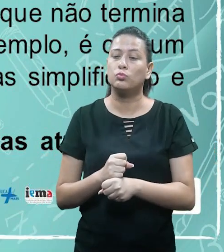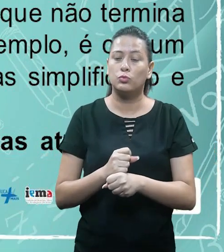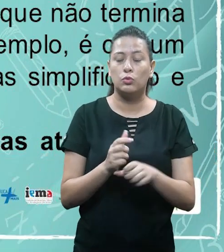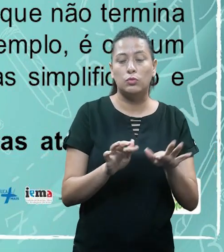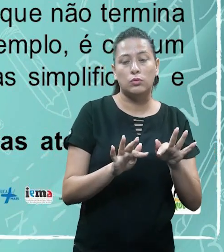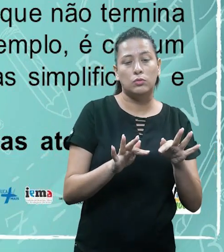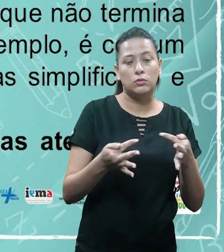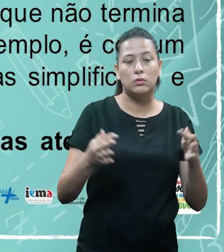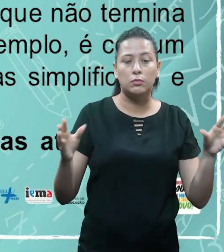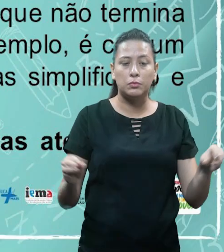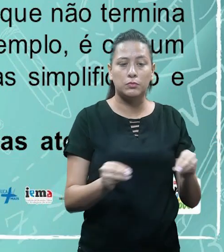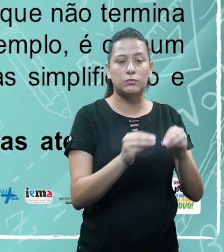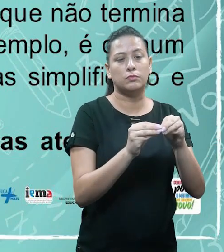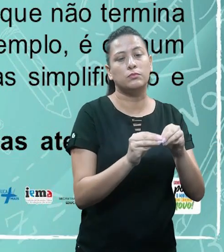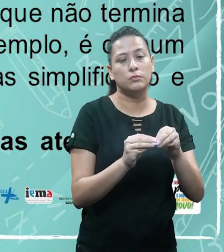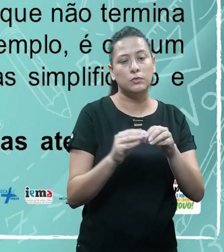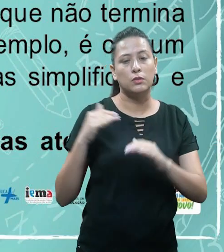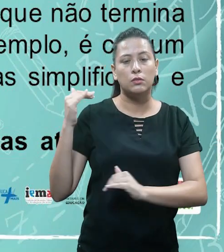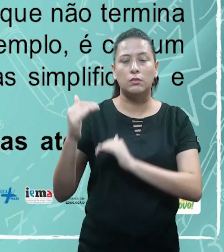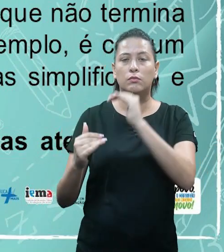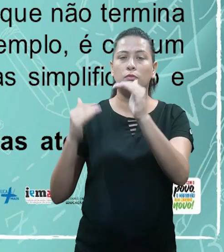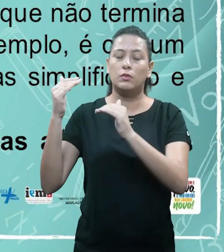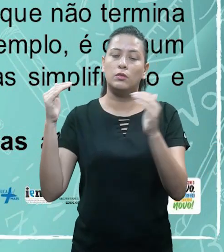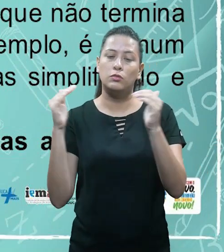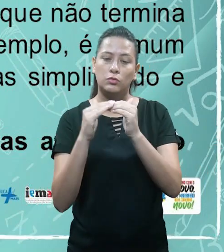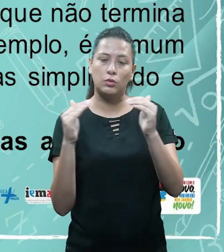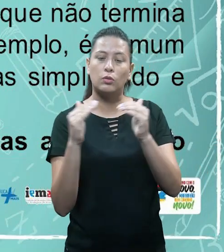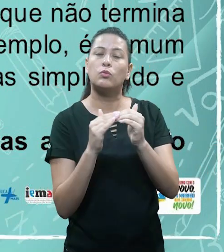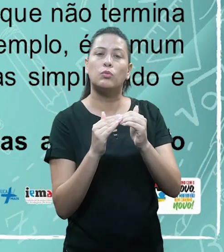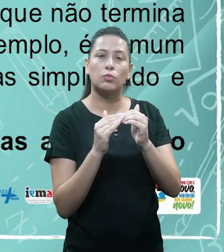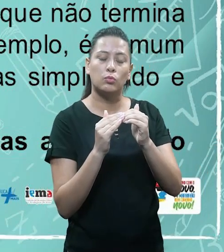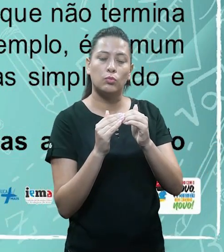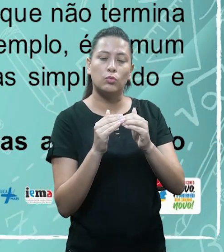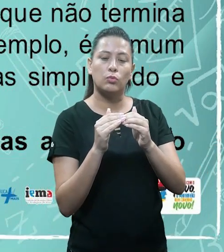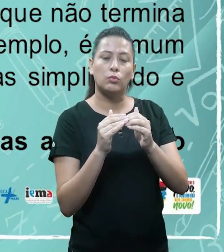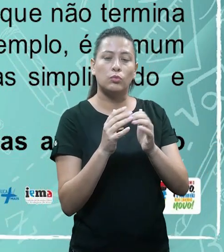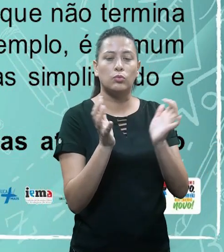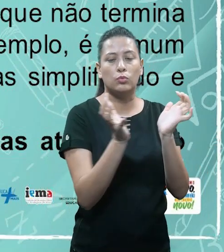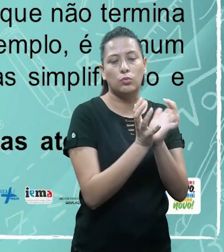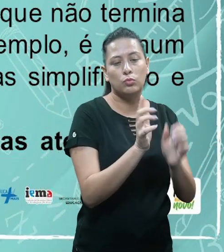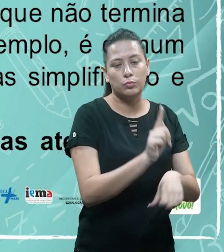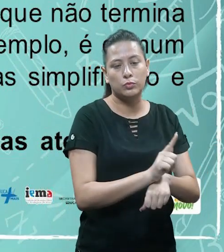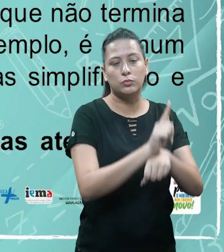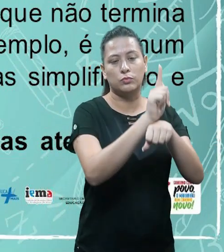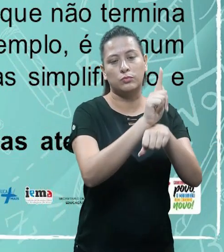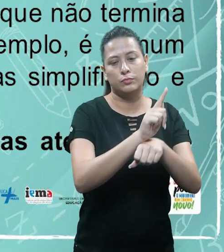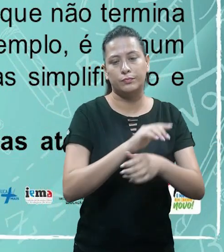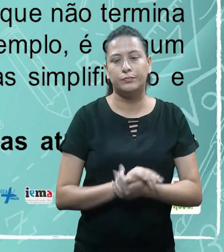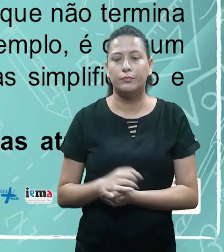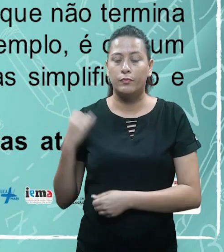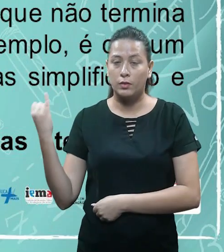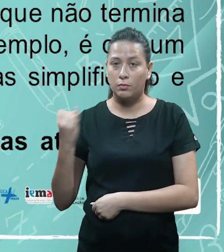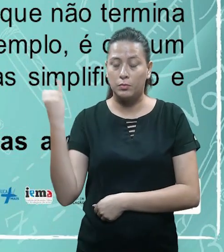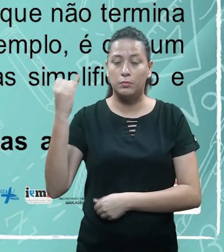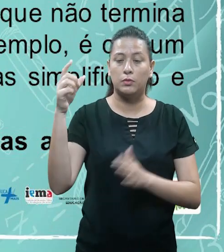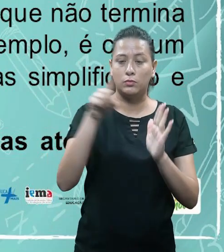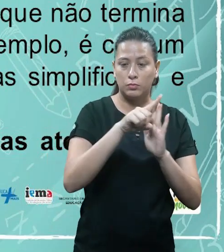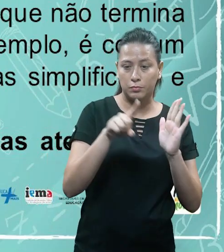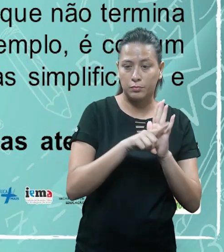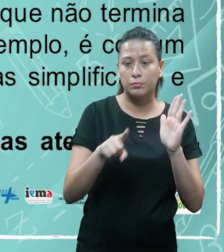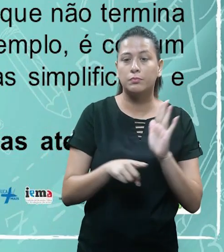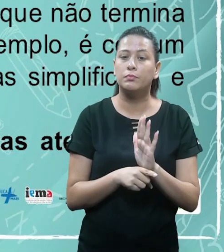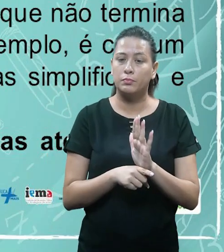simplificado e evolua de acordo com a maturidade da gestão. Entretanto, é fundamental que o plano de contas atenda pelo menos quatro